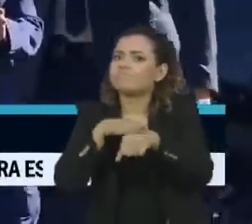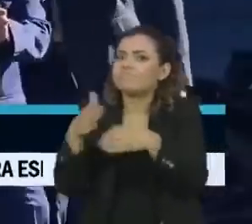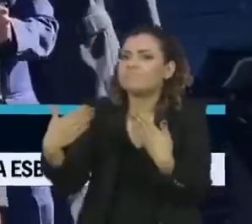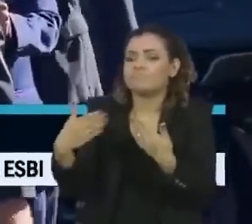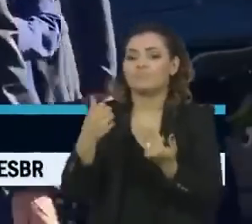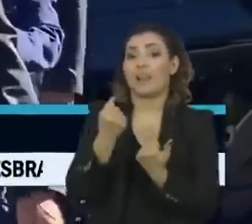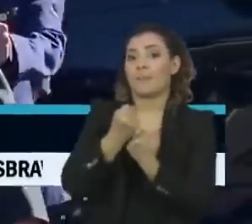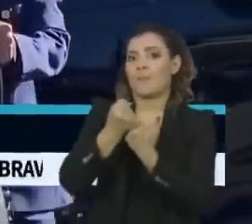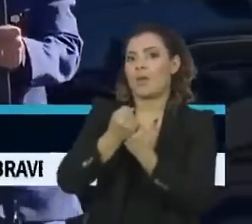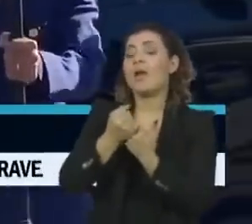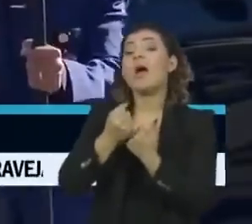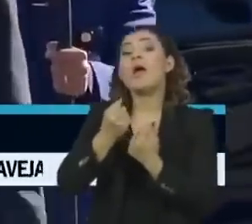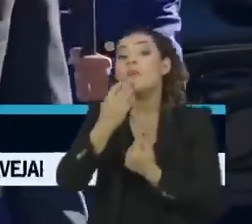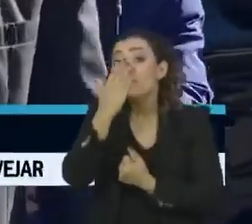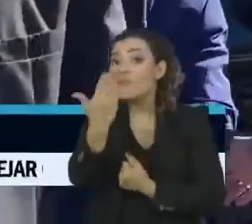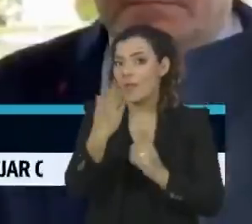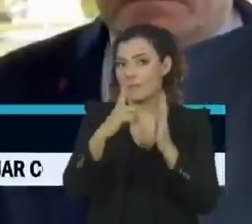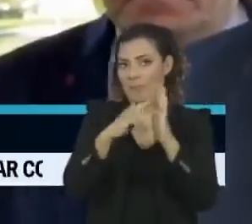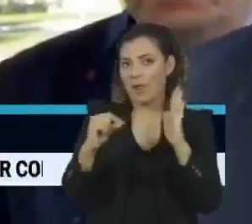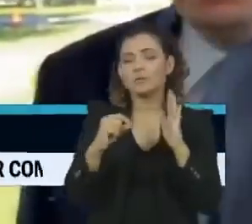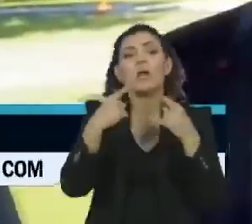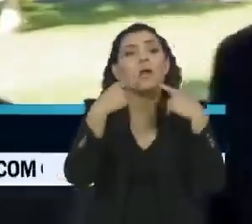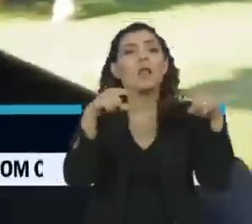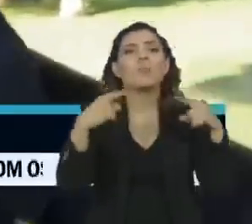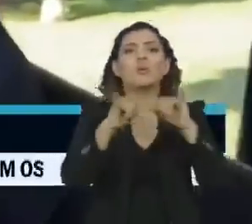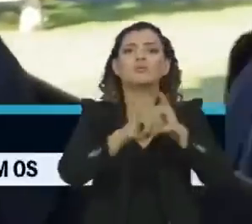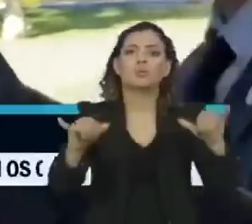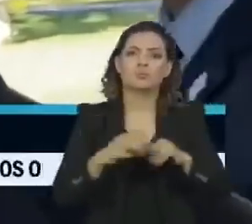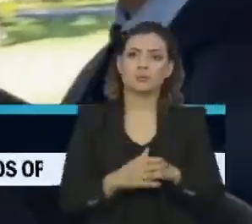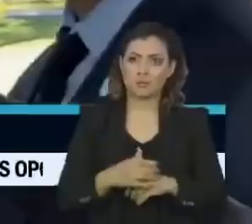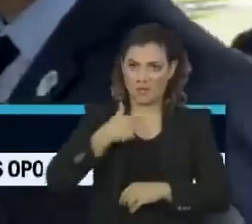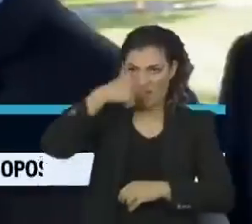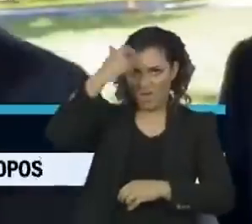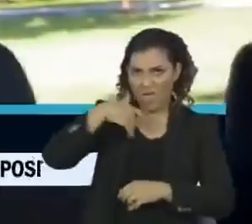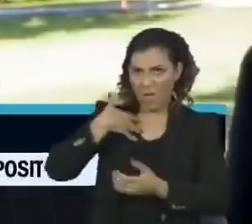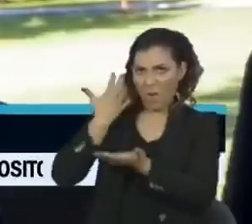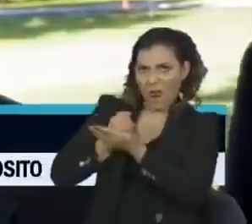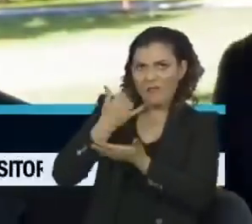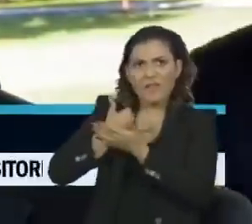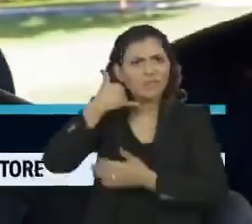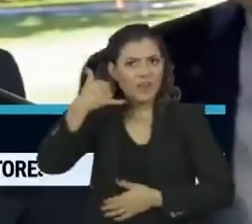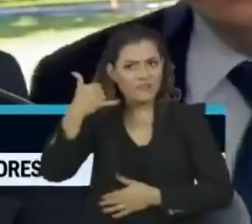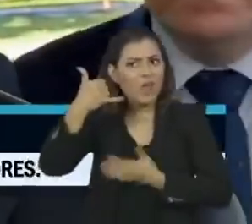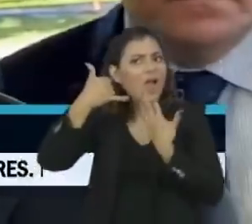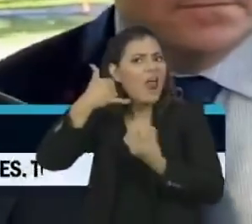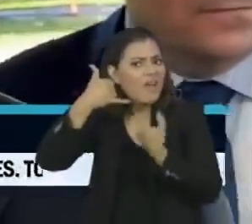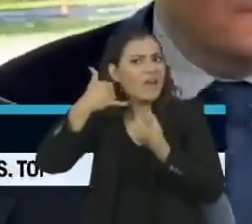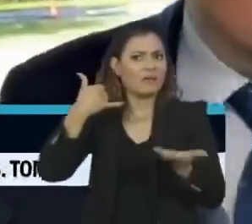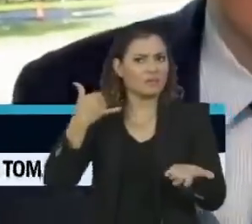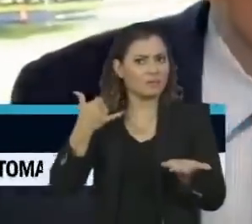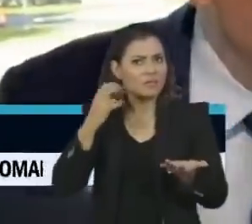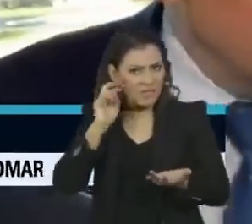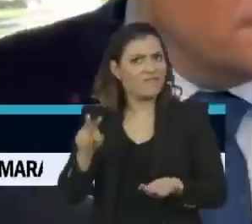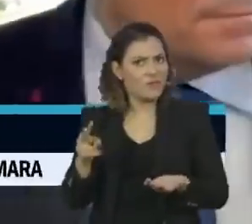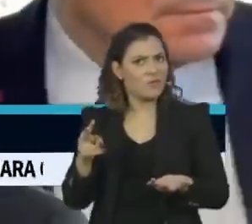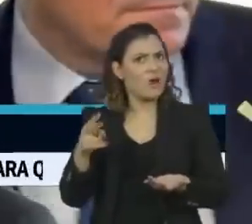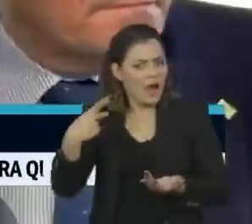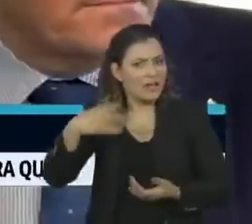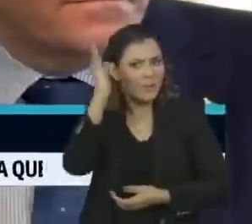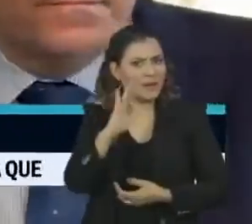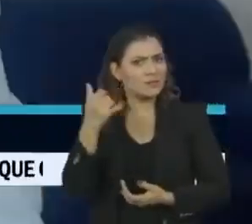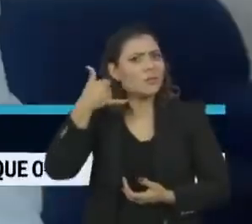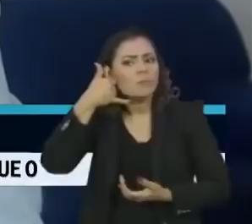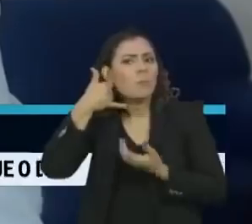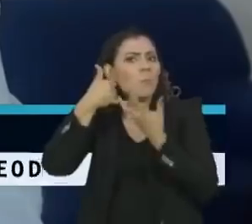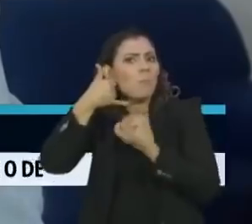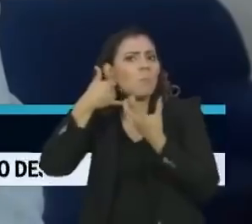Bolsonaro I reclamou da divulgação. Está em voga hoje, é eu fui gravado uma conversa telefônica, tá certo? Olha que ponto chegamos no Brasil aqui.